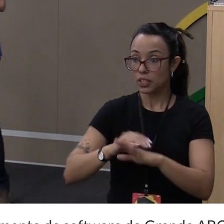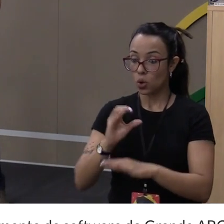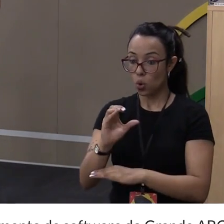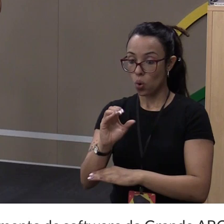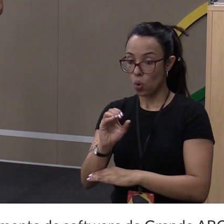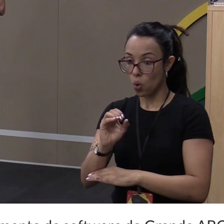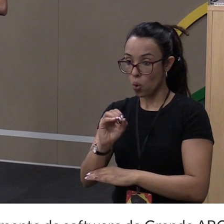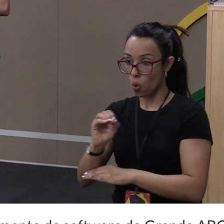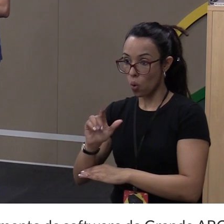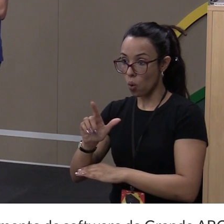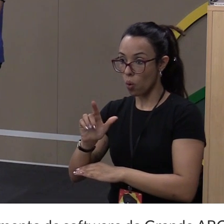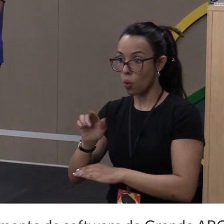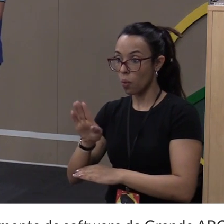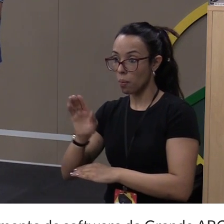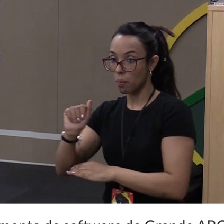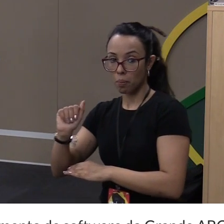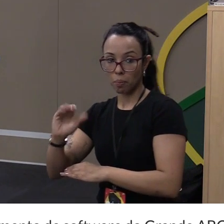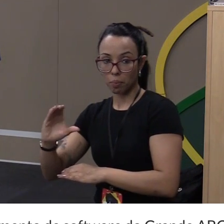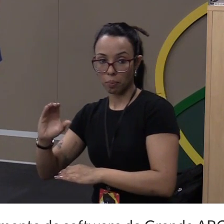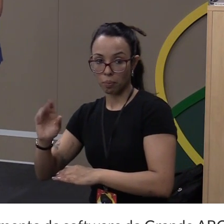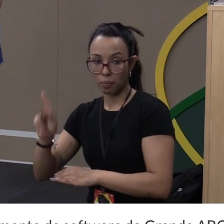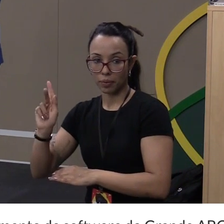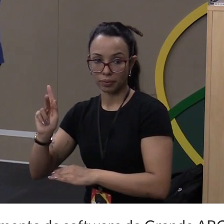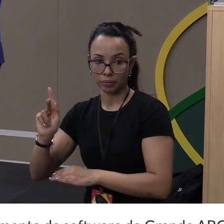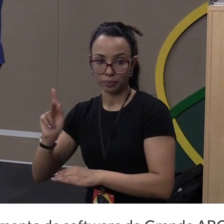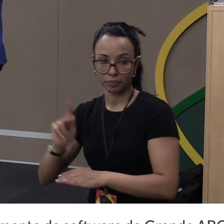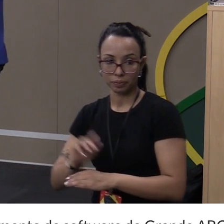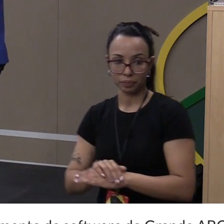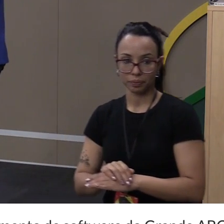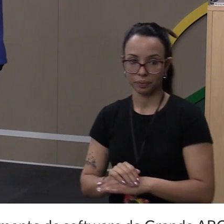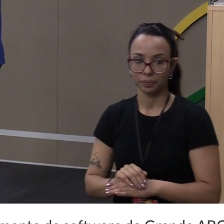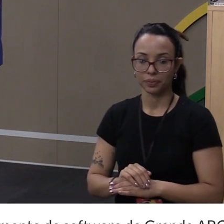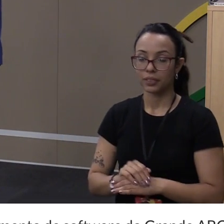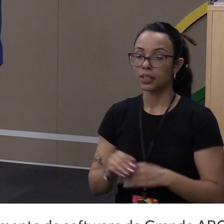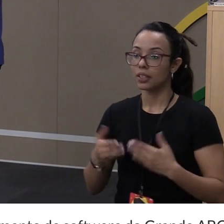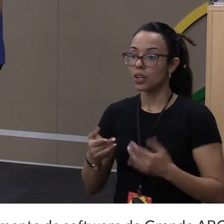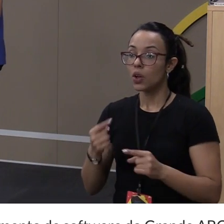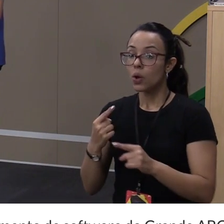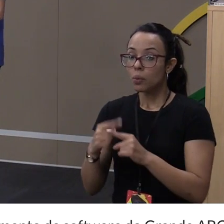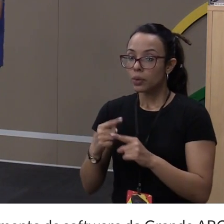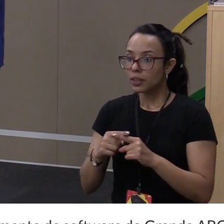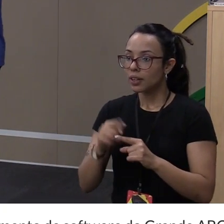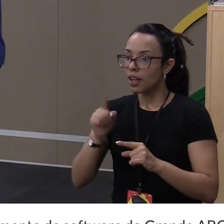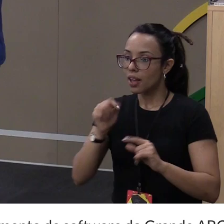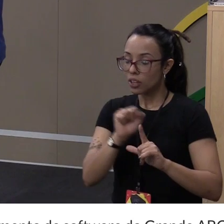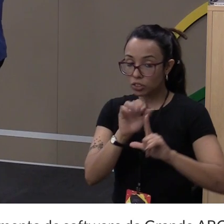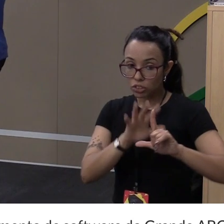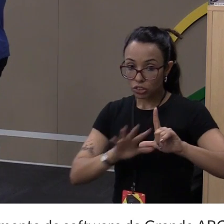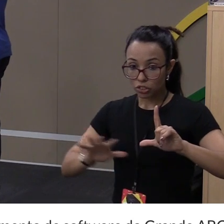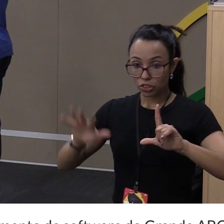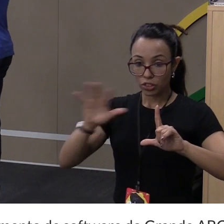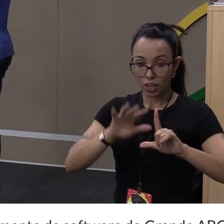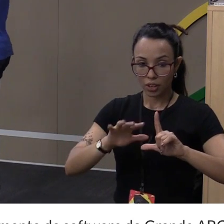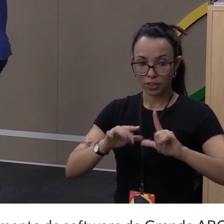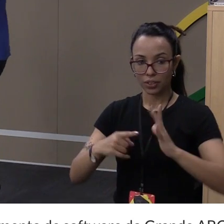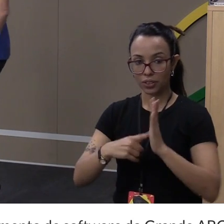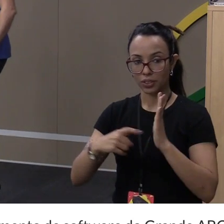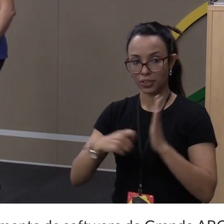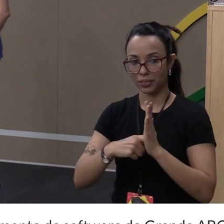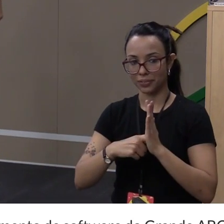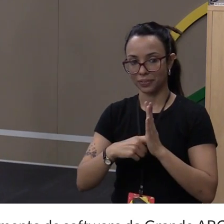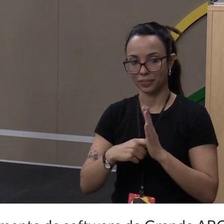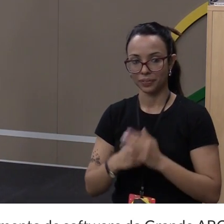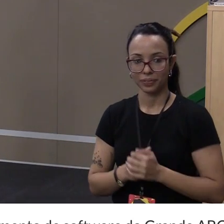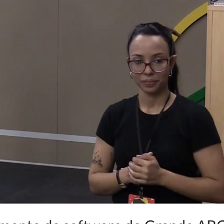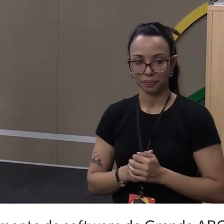Por que o yield? Porque isso é um generator. Isso daqui não é sequencial. Então, o que eu posso fazer? Ao invés de lançar apenas um